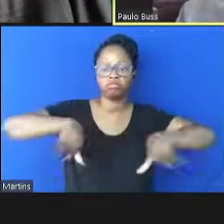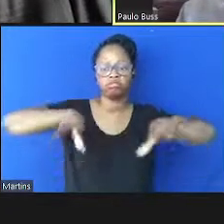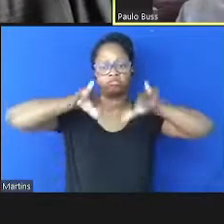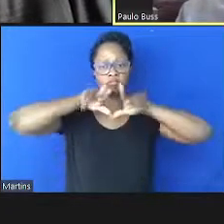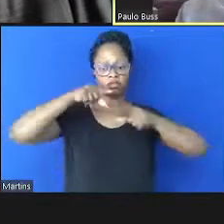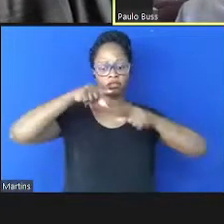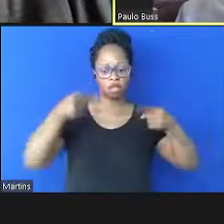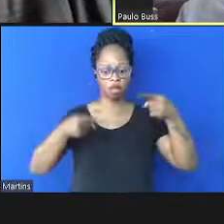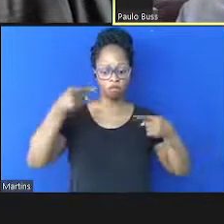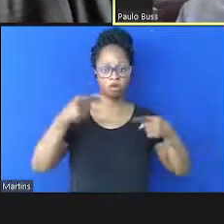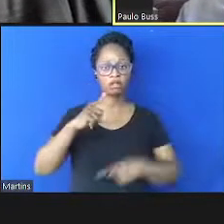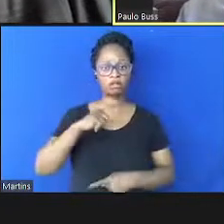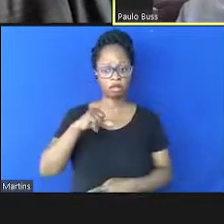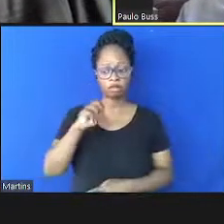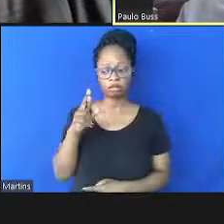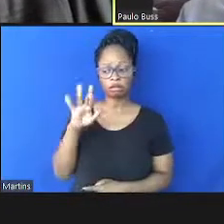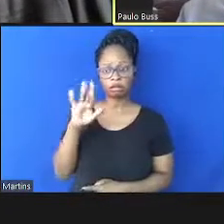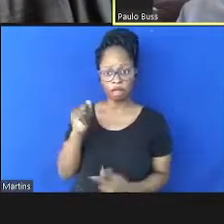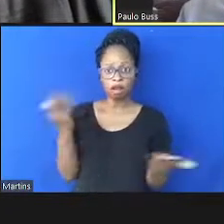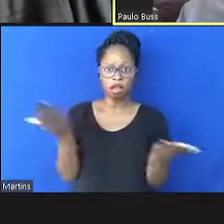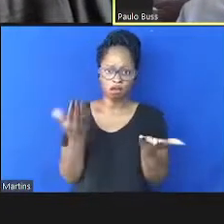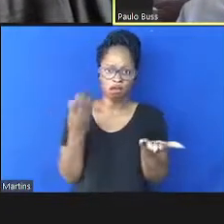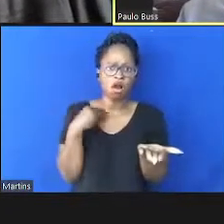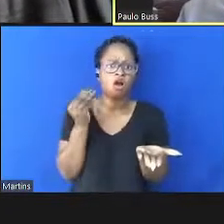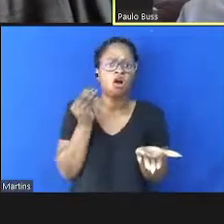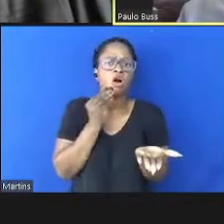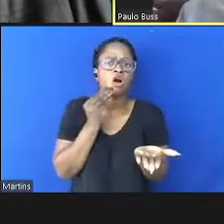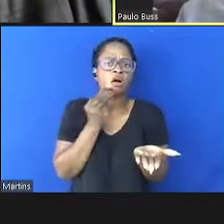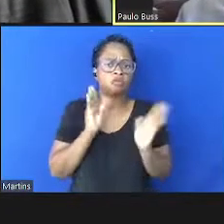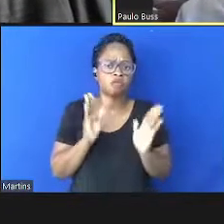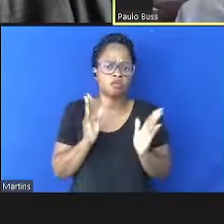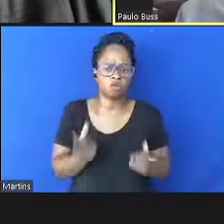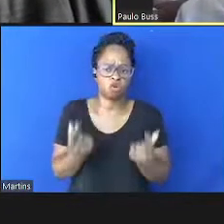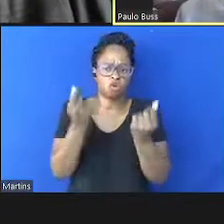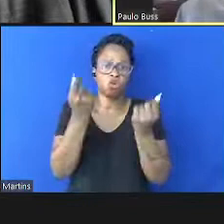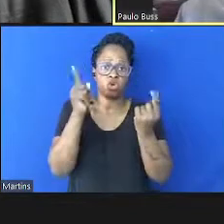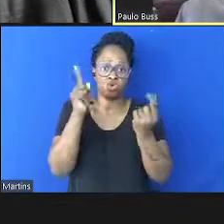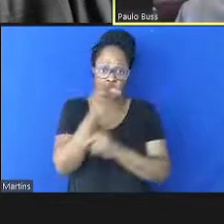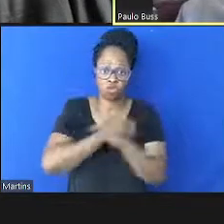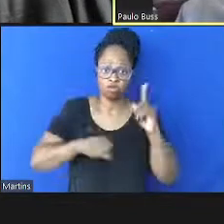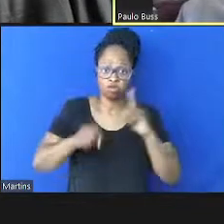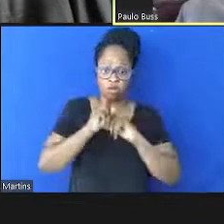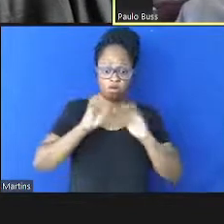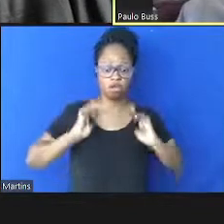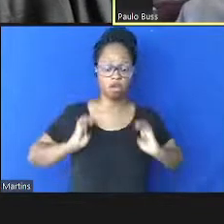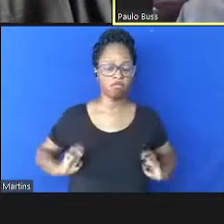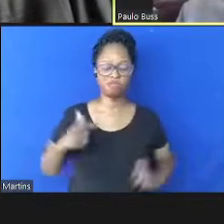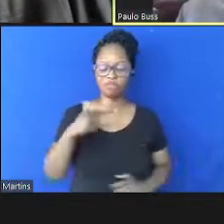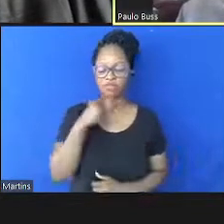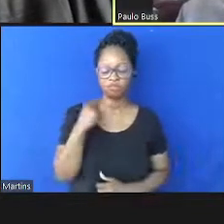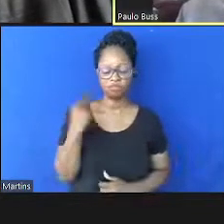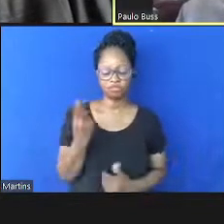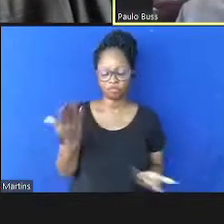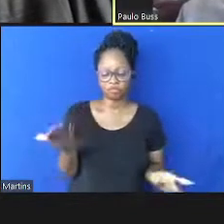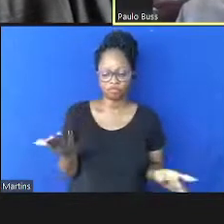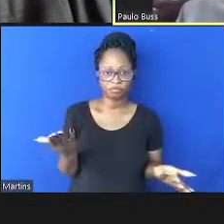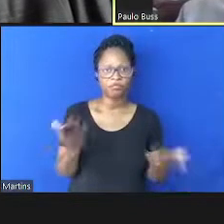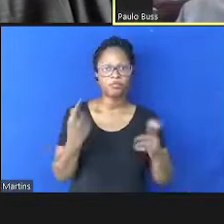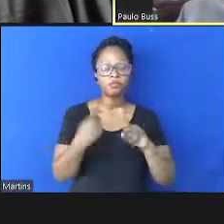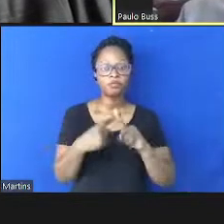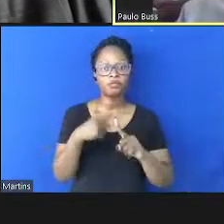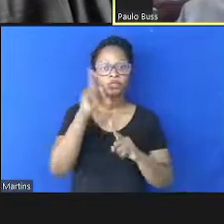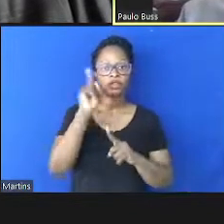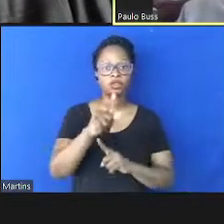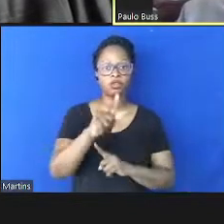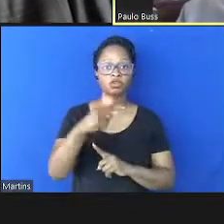sanitária, evidentemente, econômica, social, ambiental e ética. Não há dúvida alguma quando G20